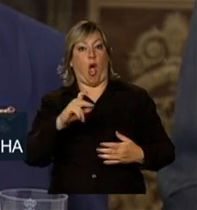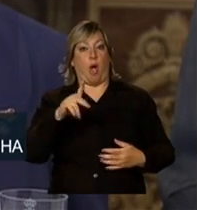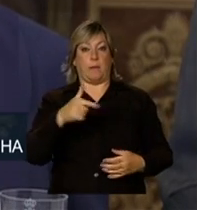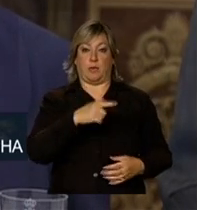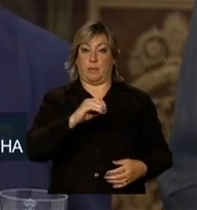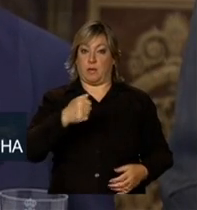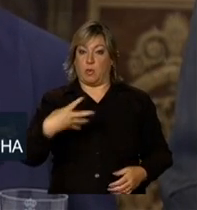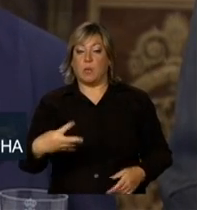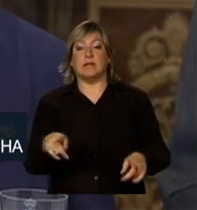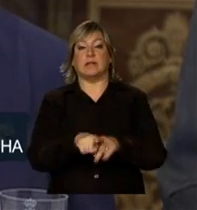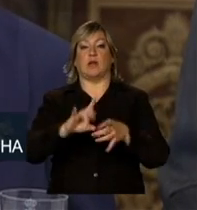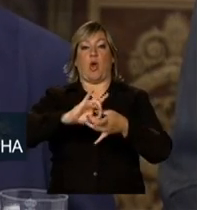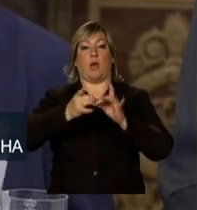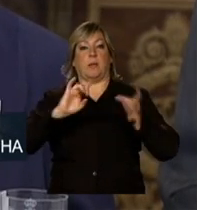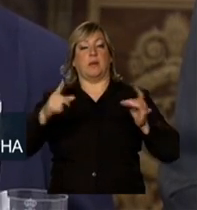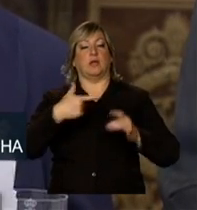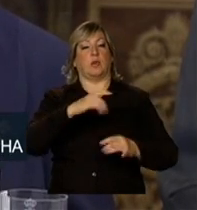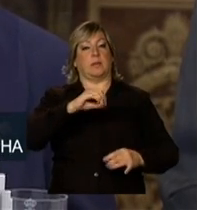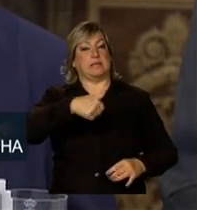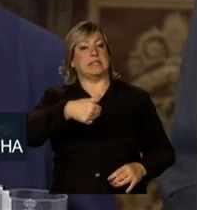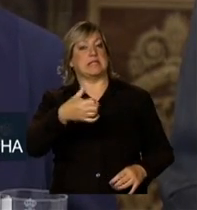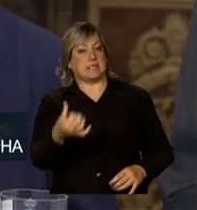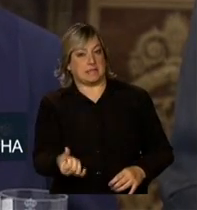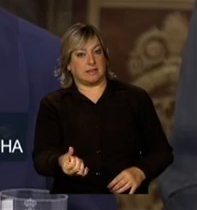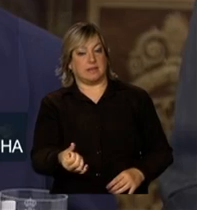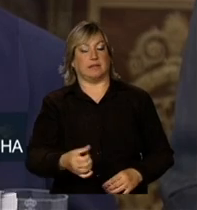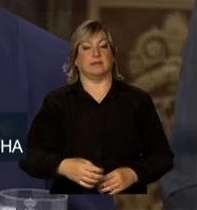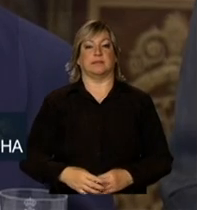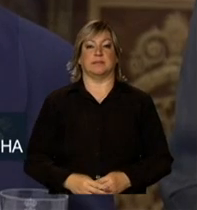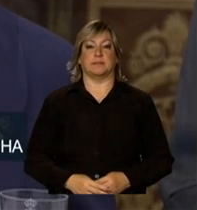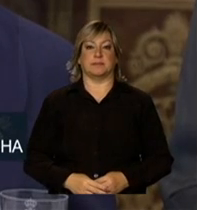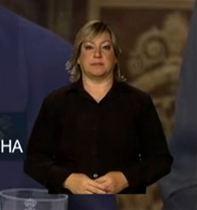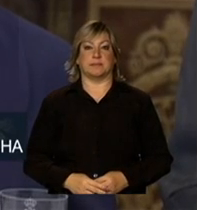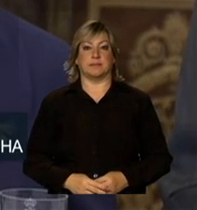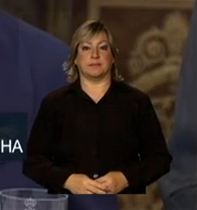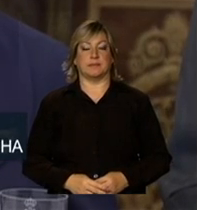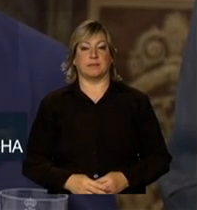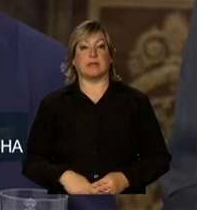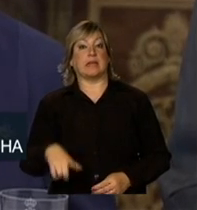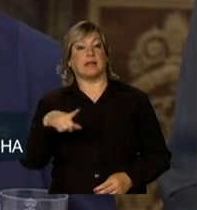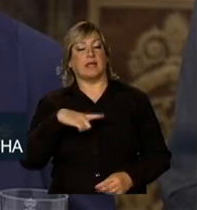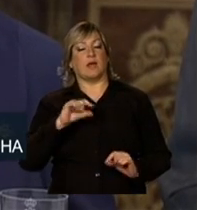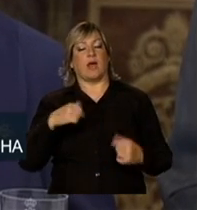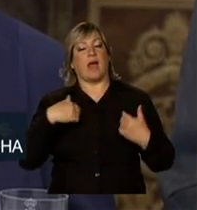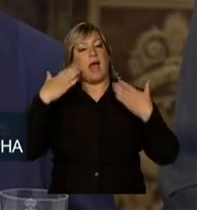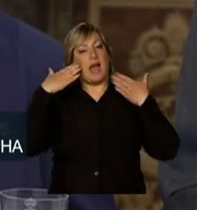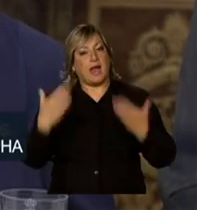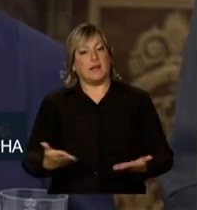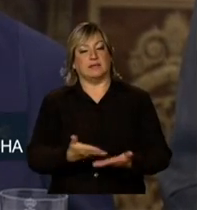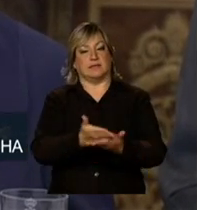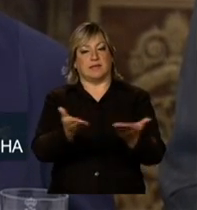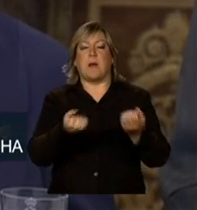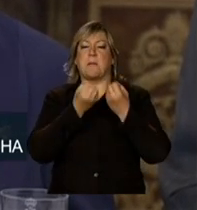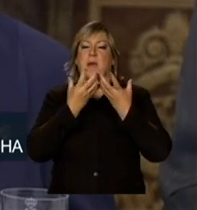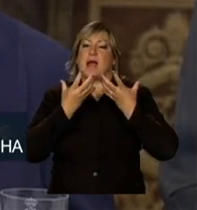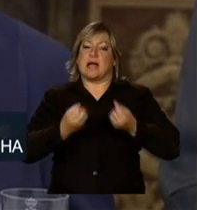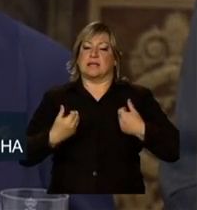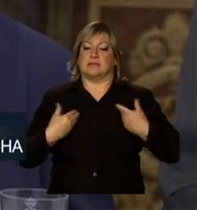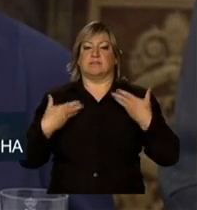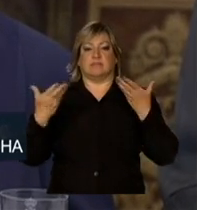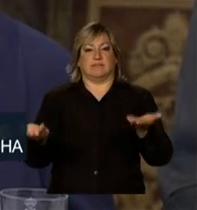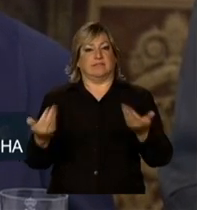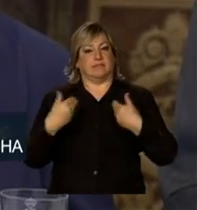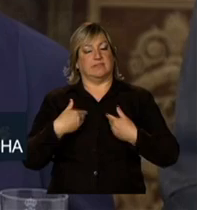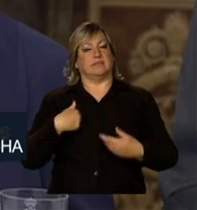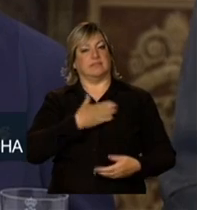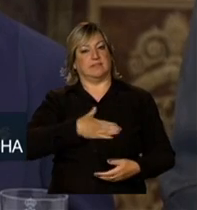2014 e as Olimpíadas de 2016. Ao agradecer a generosa acolhida dirigida a